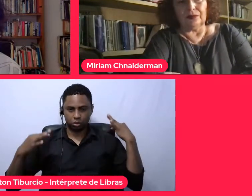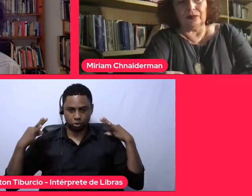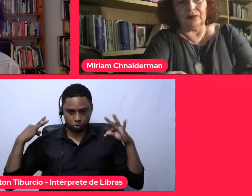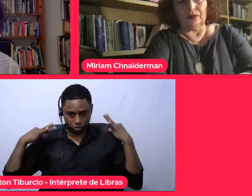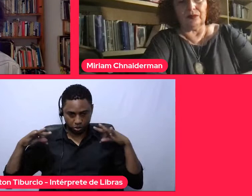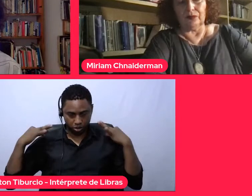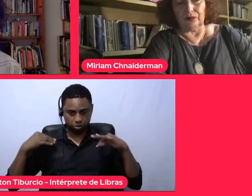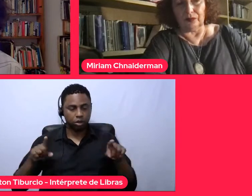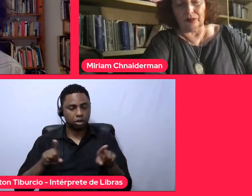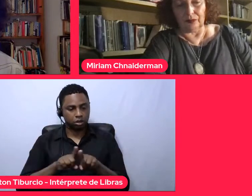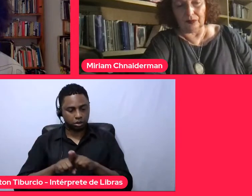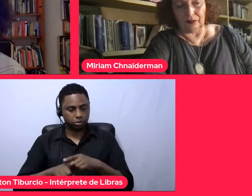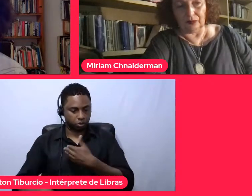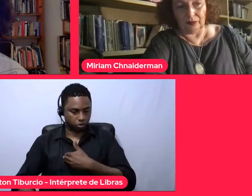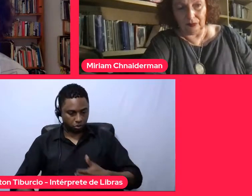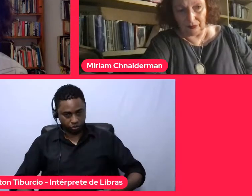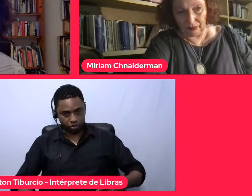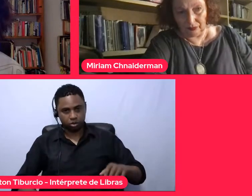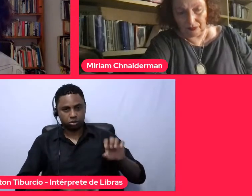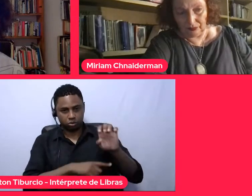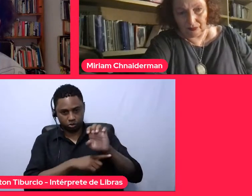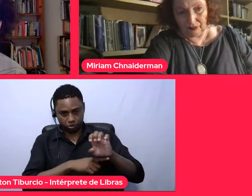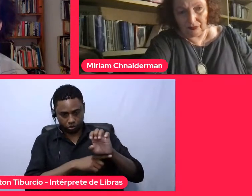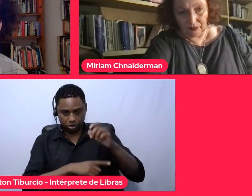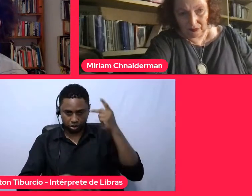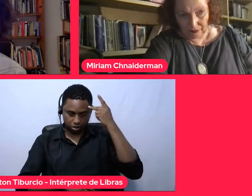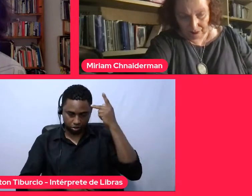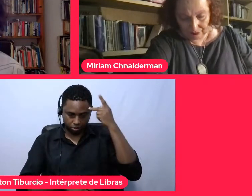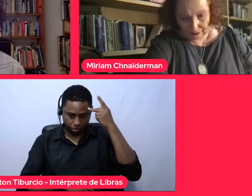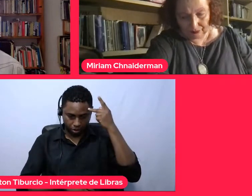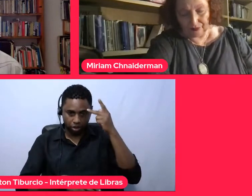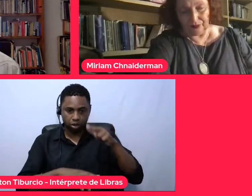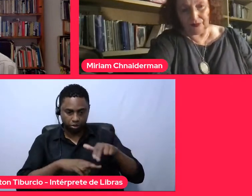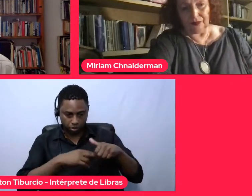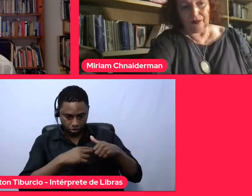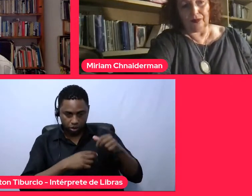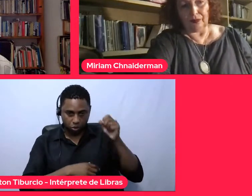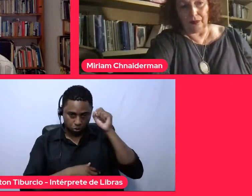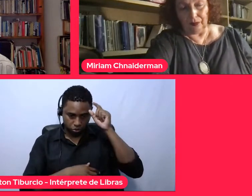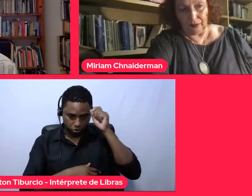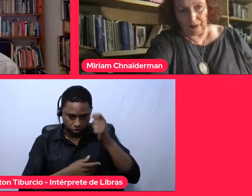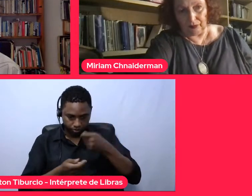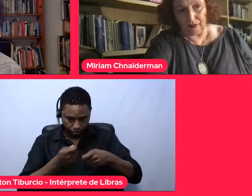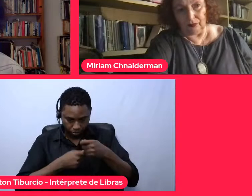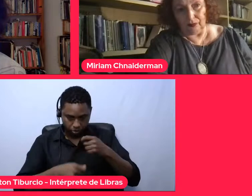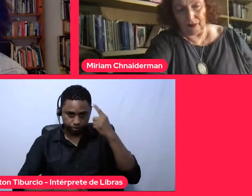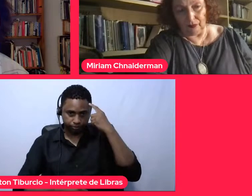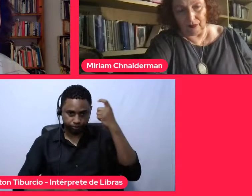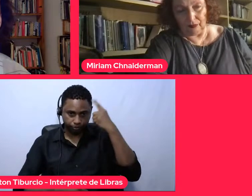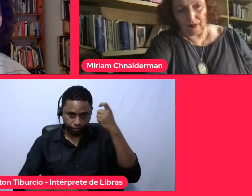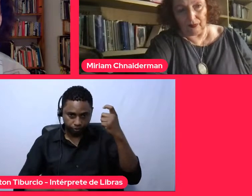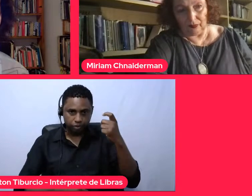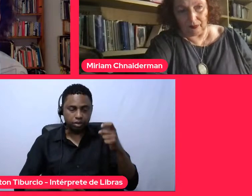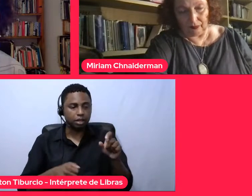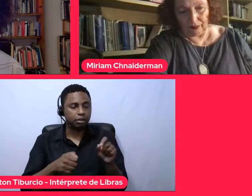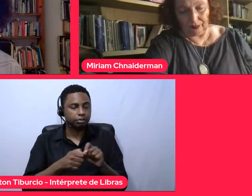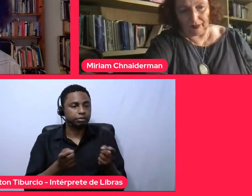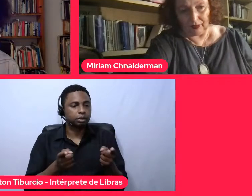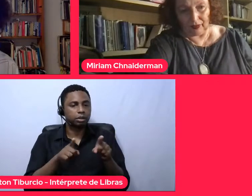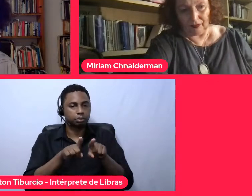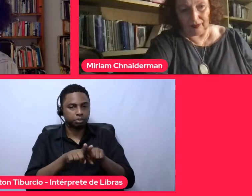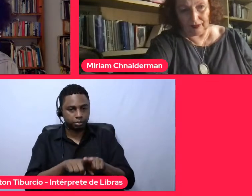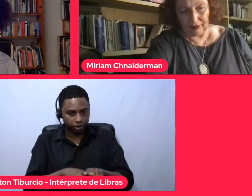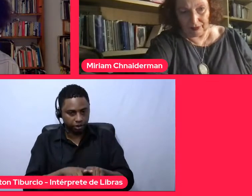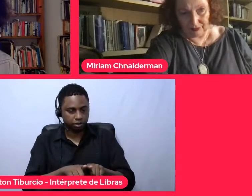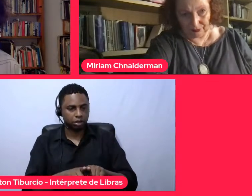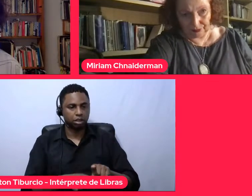Paulo por meio da Secretaria de Cultura e Economia Criativa. que foi concebida e realizada em parceria com a Fundação